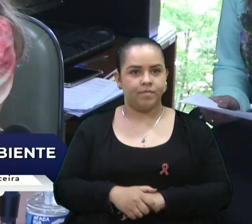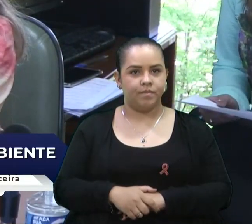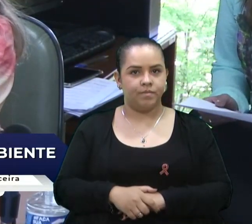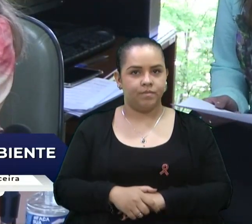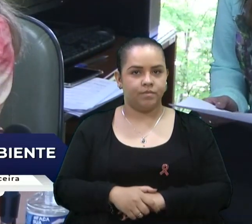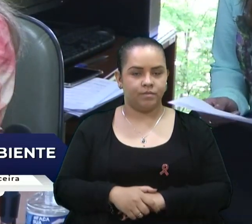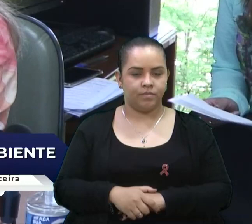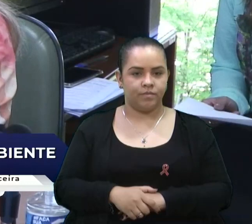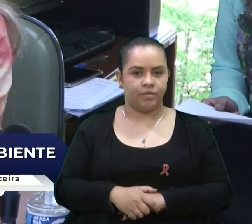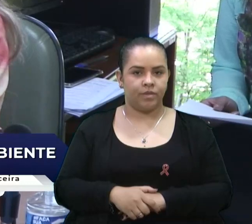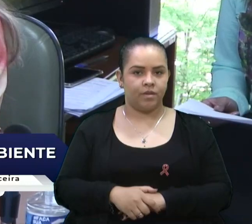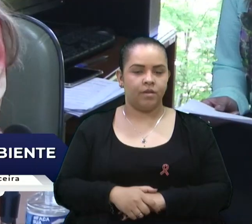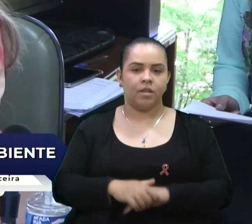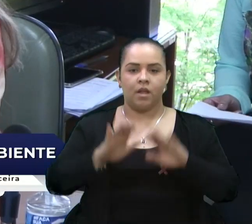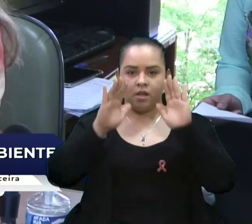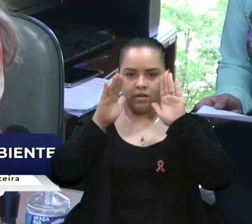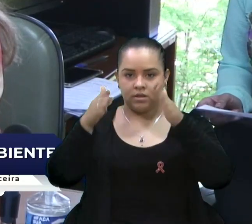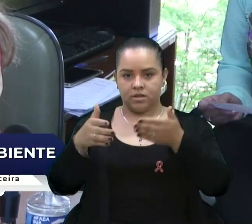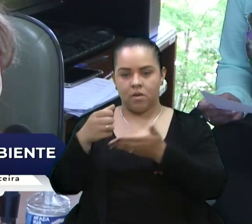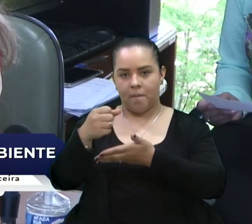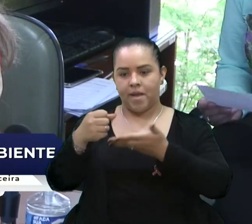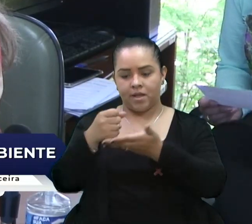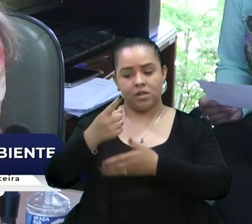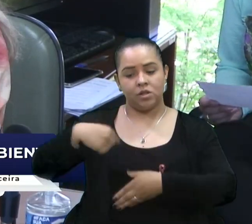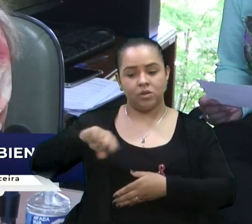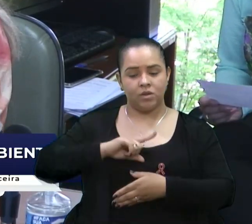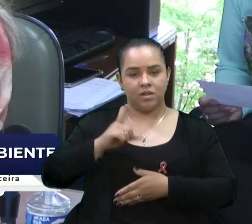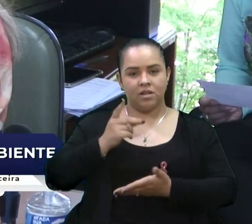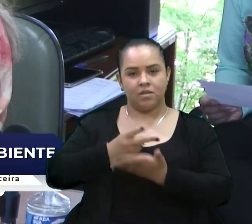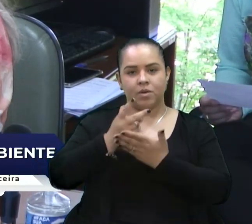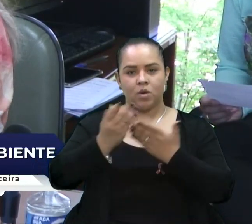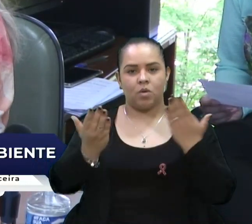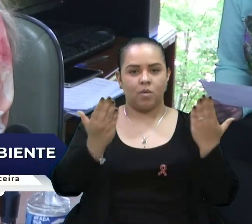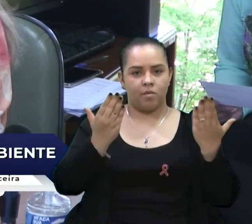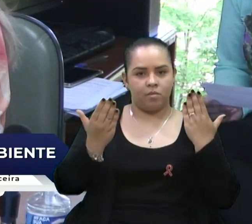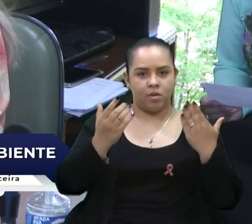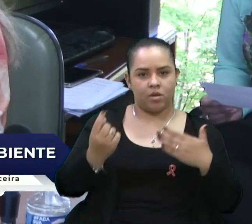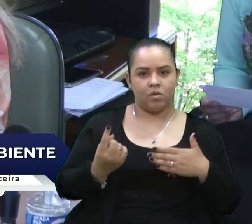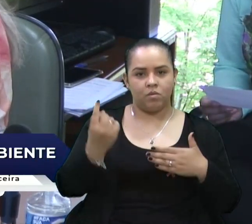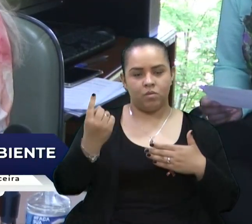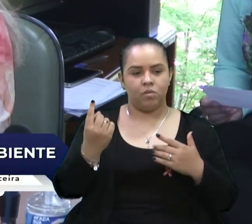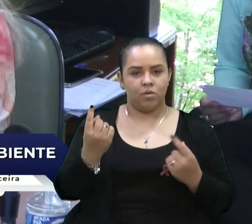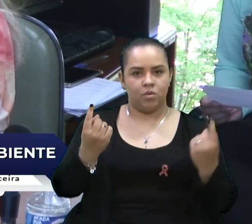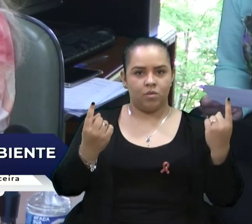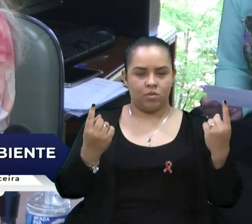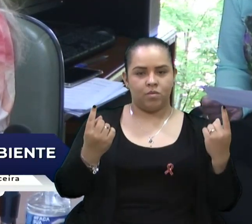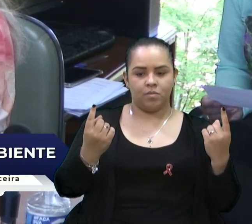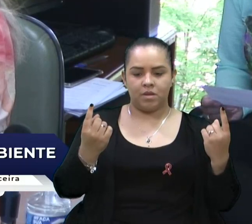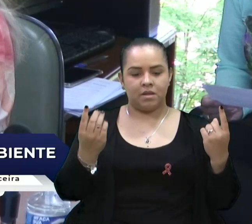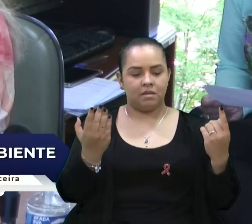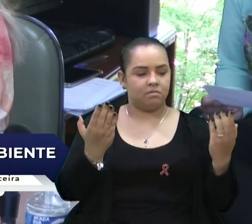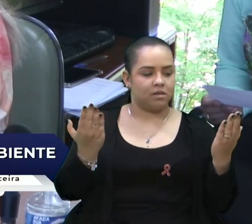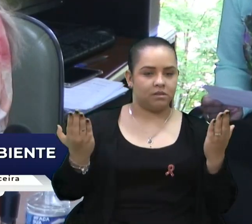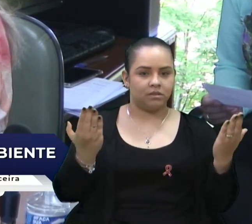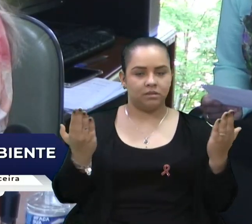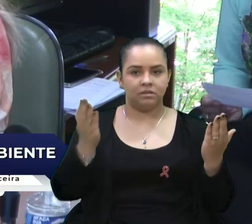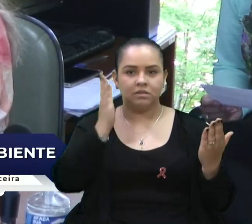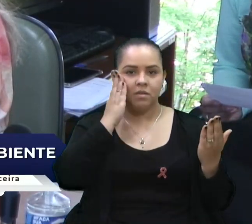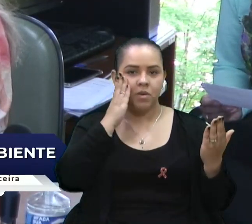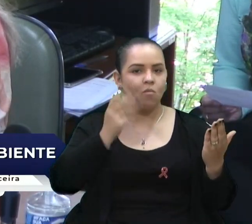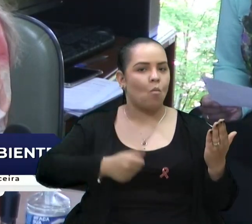Na atenção básica, a gente sempre compara um quadrimestre com o outro para ter o panorama do ano